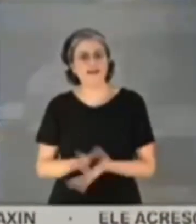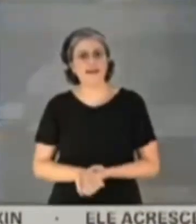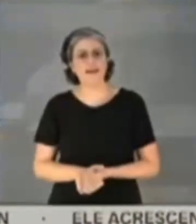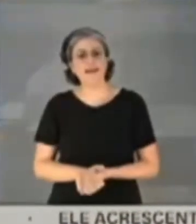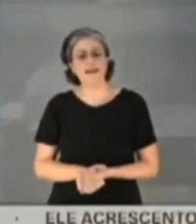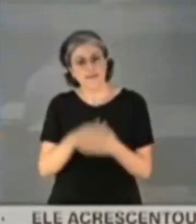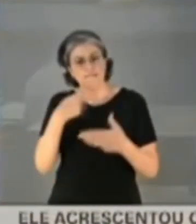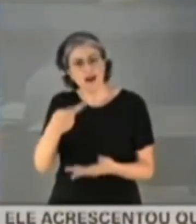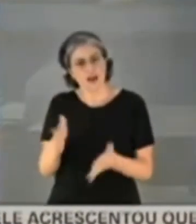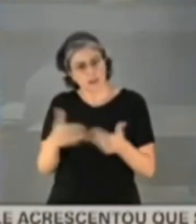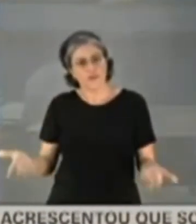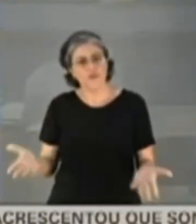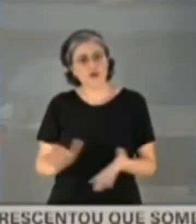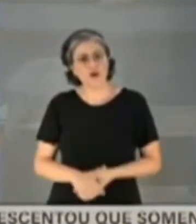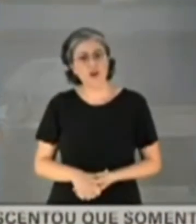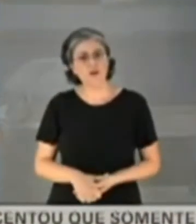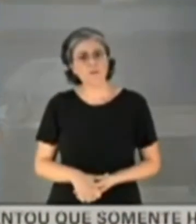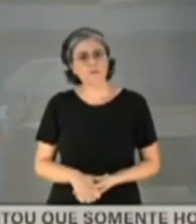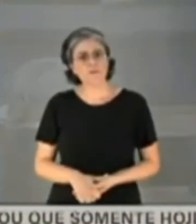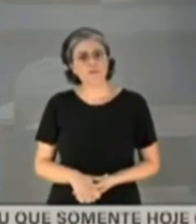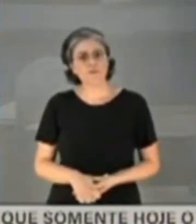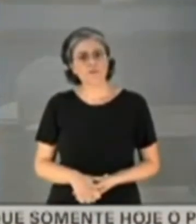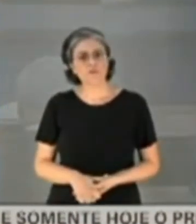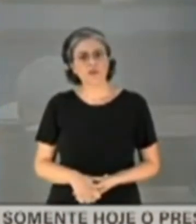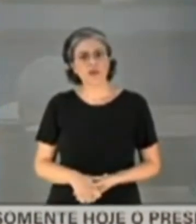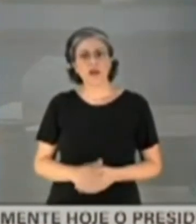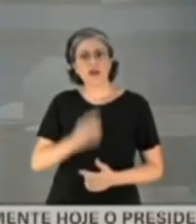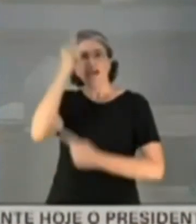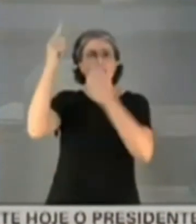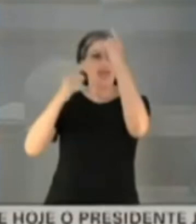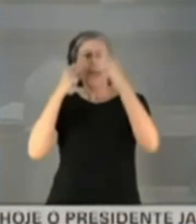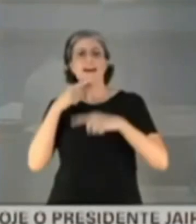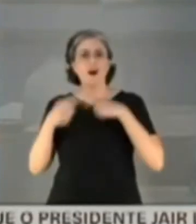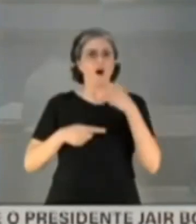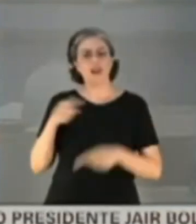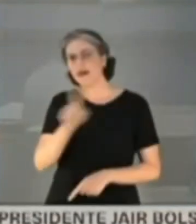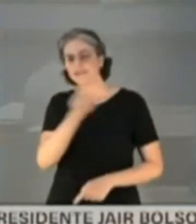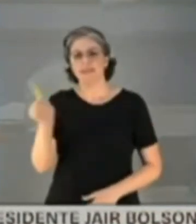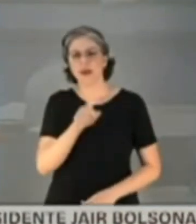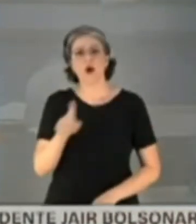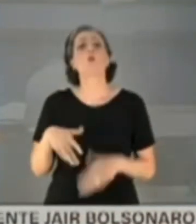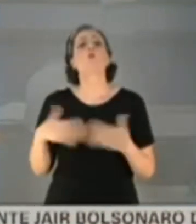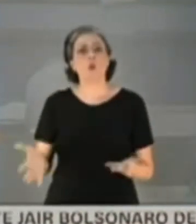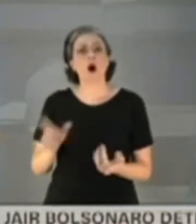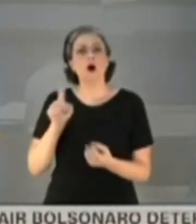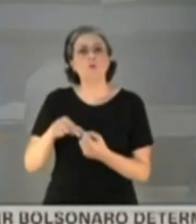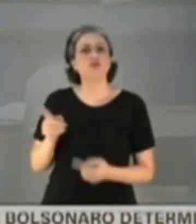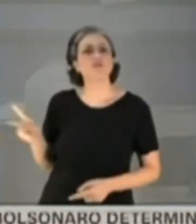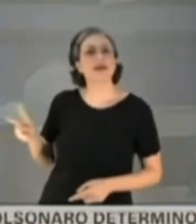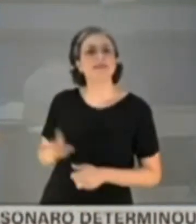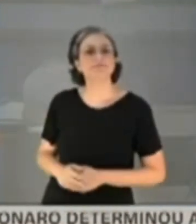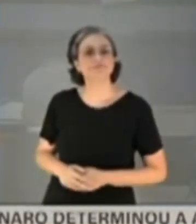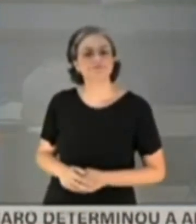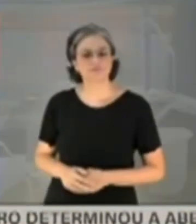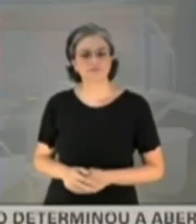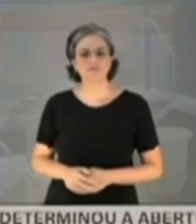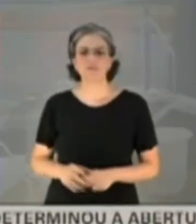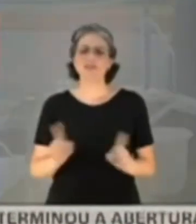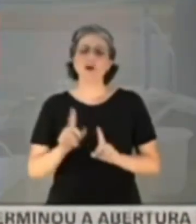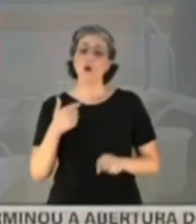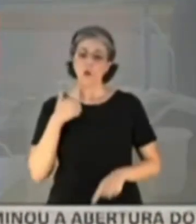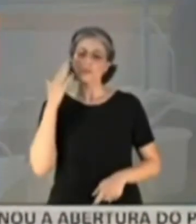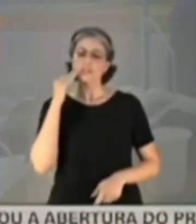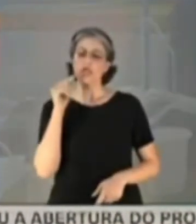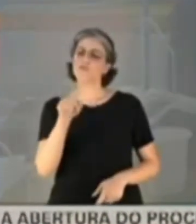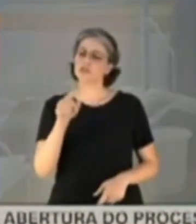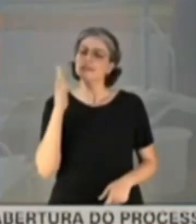Fale, por favor. Não vá procurar a palavra para enrolar. Não, Fale qual é a motivação. Não, presidente. Eu sei qual é a motivação e vossa